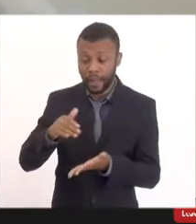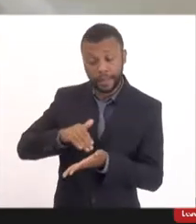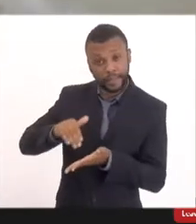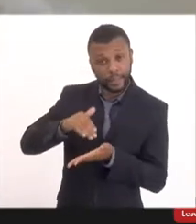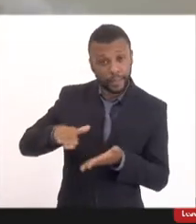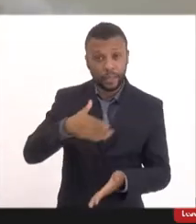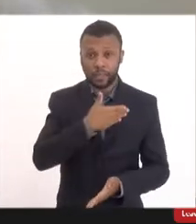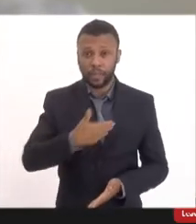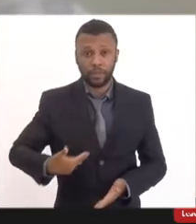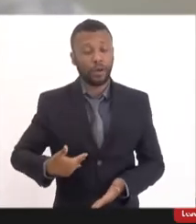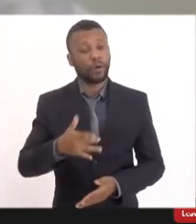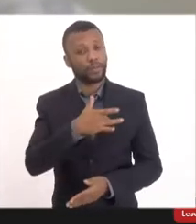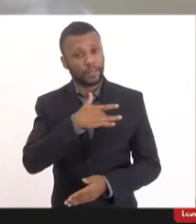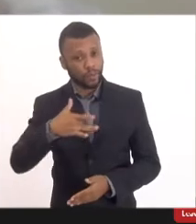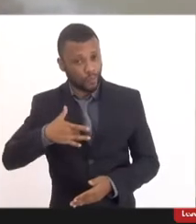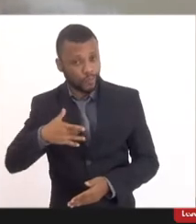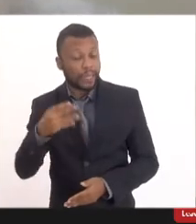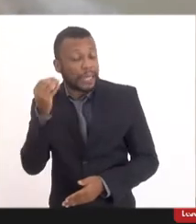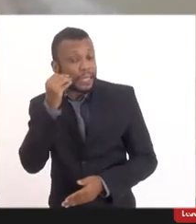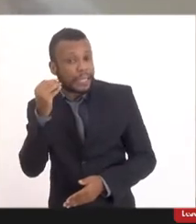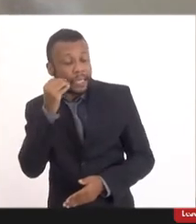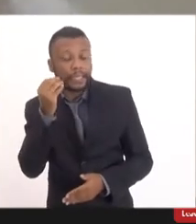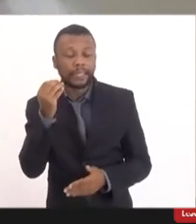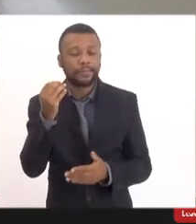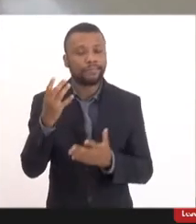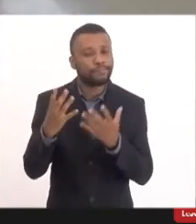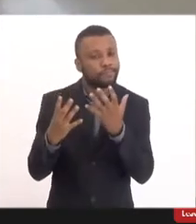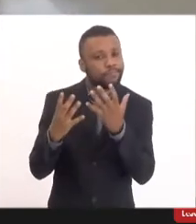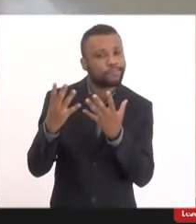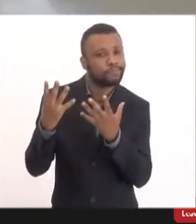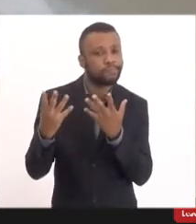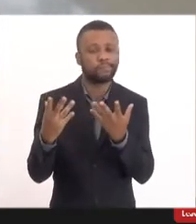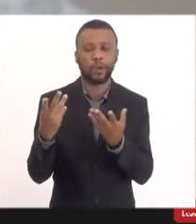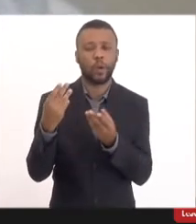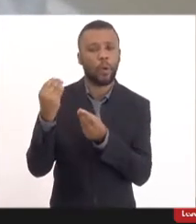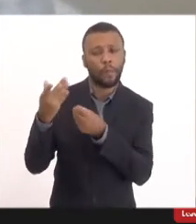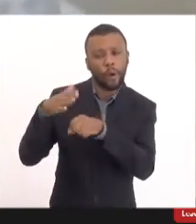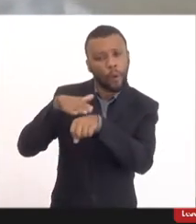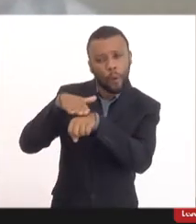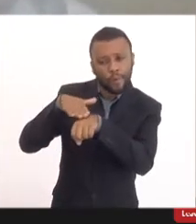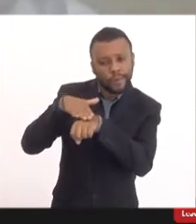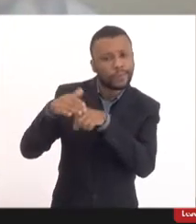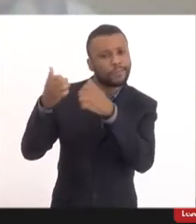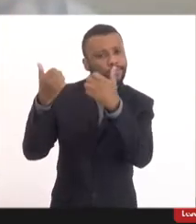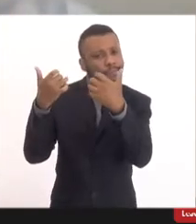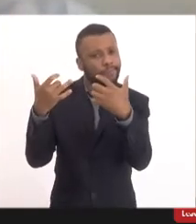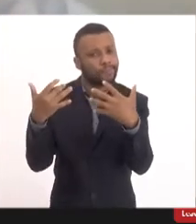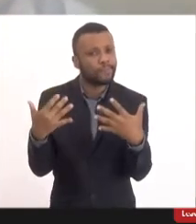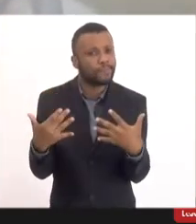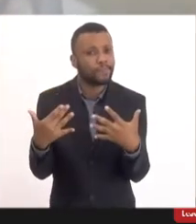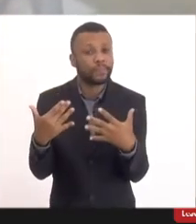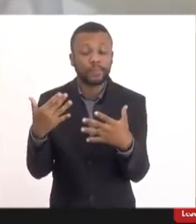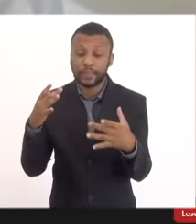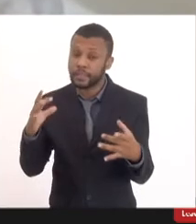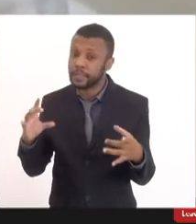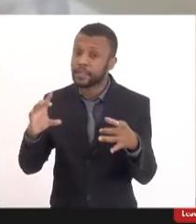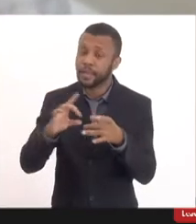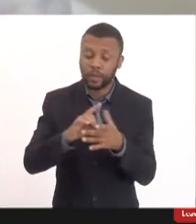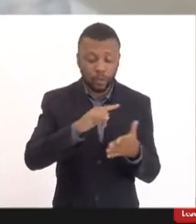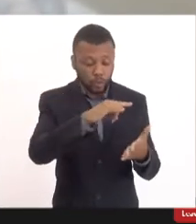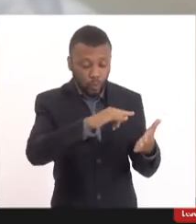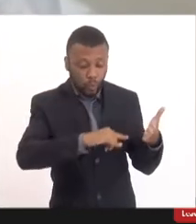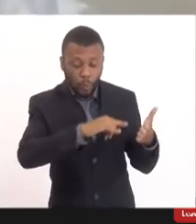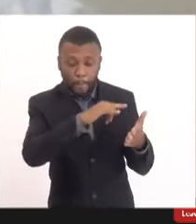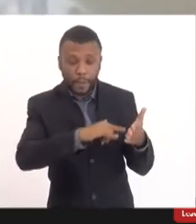chegar a um denominador comum ouvindo, principalmente a partir dos documentos norteadores do